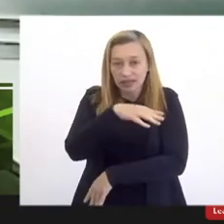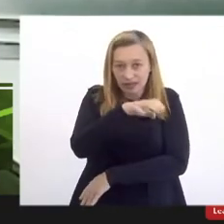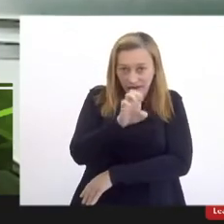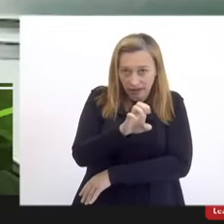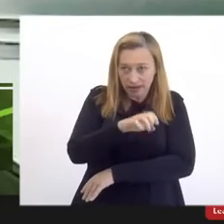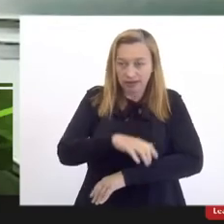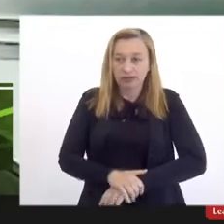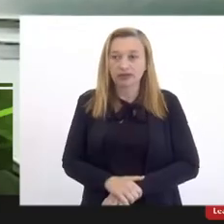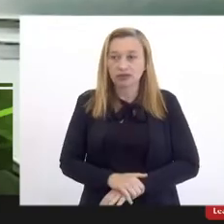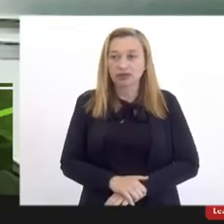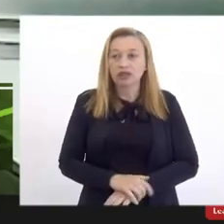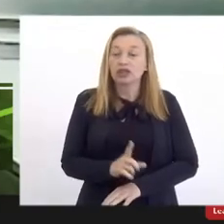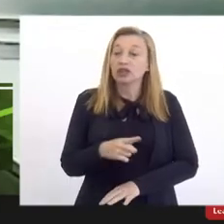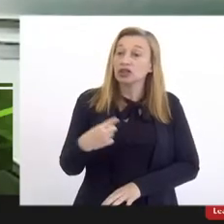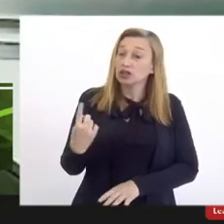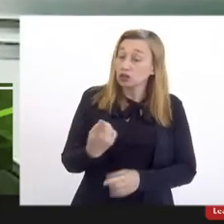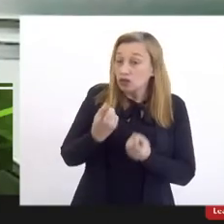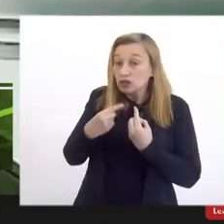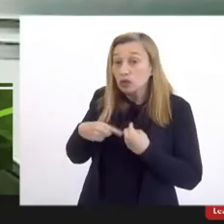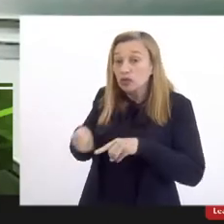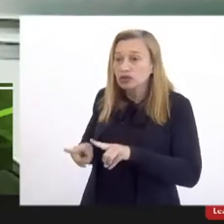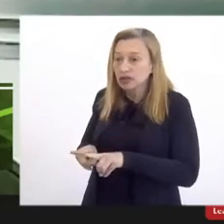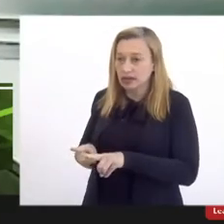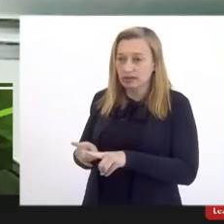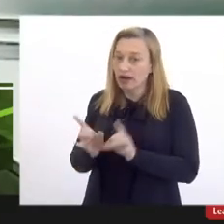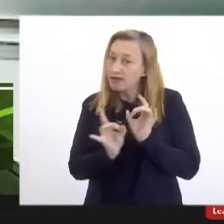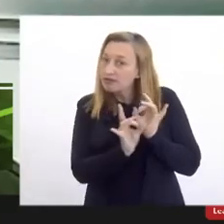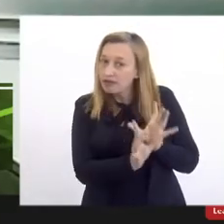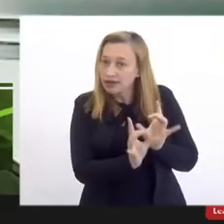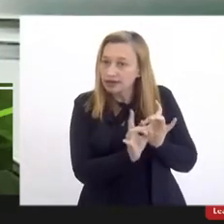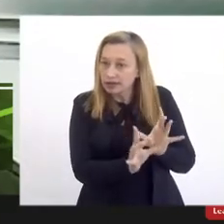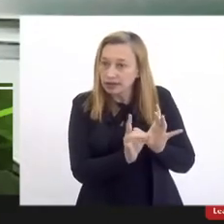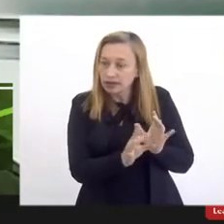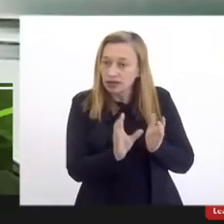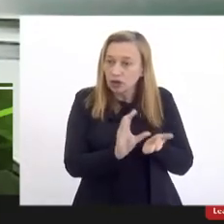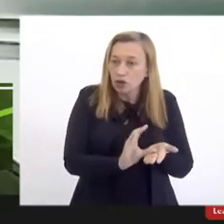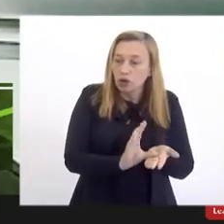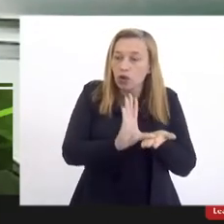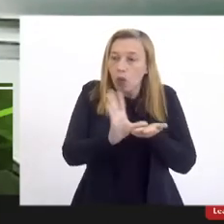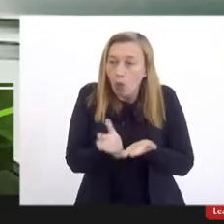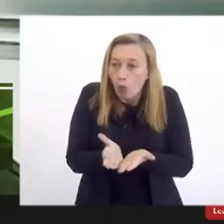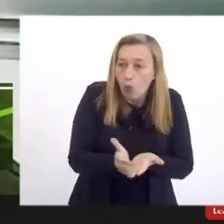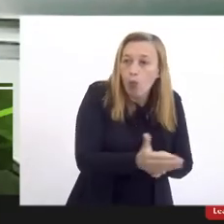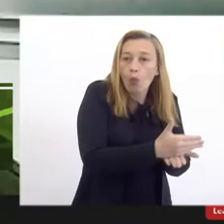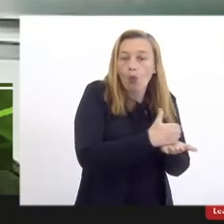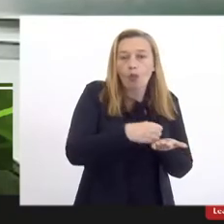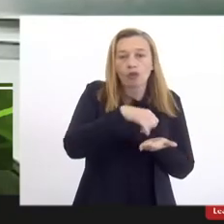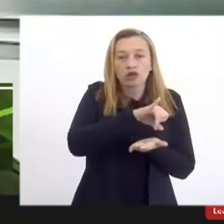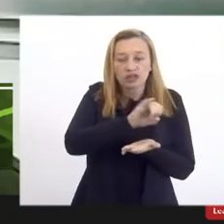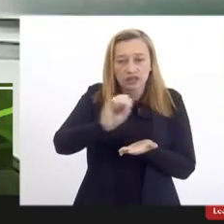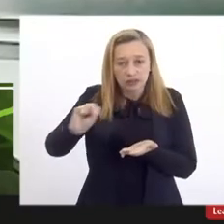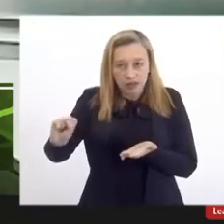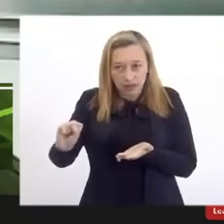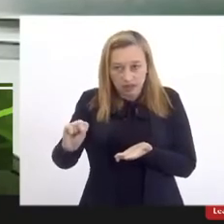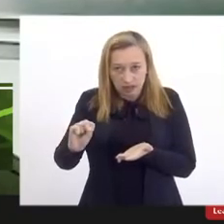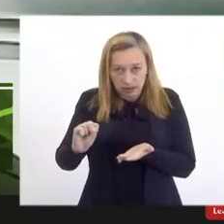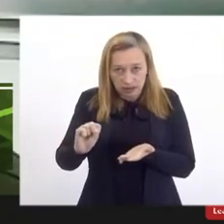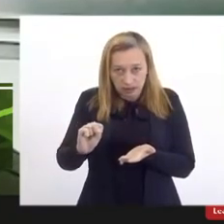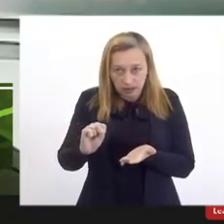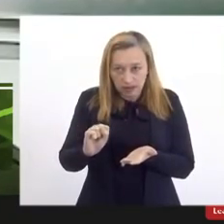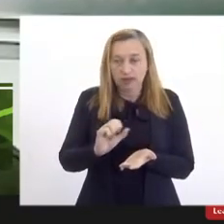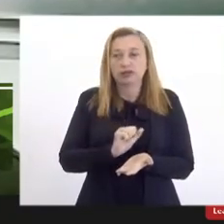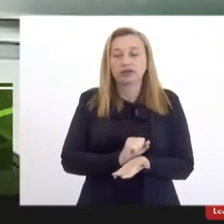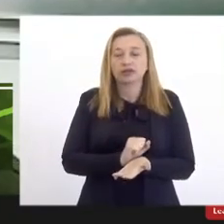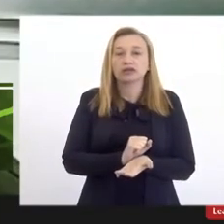do qual fomos contrários, do aumento da arrecadação do ICMS derivado